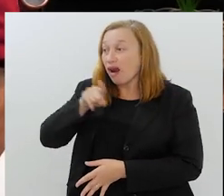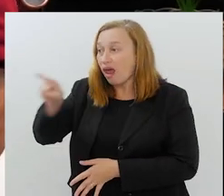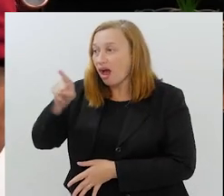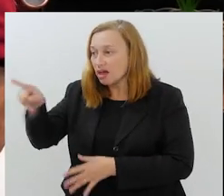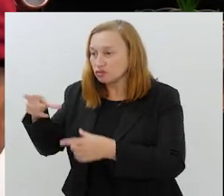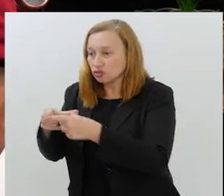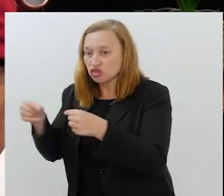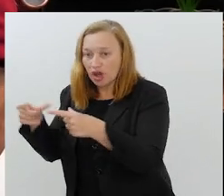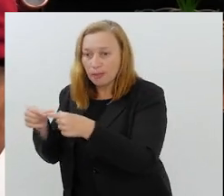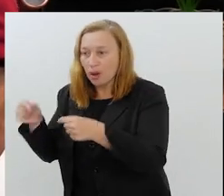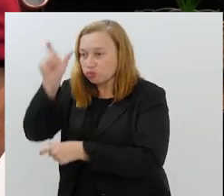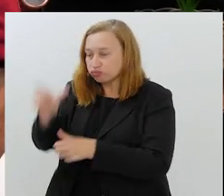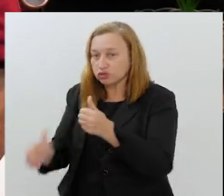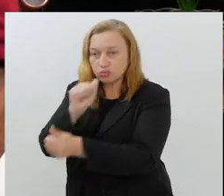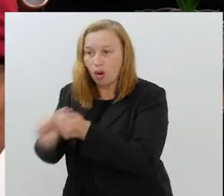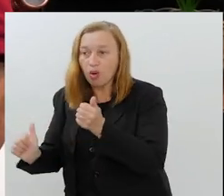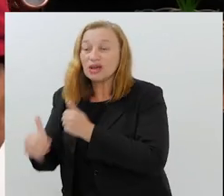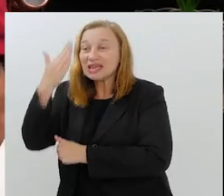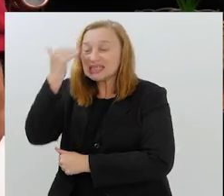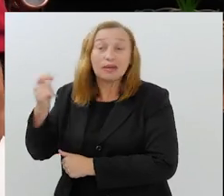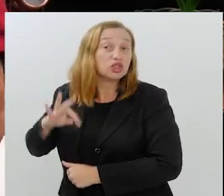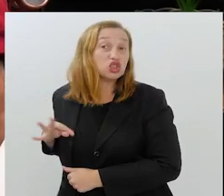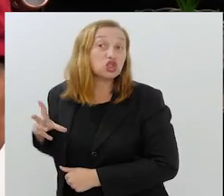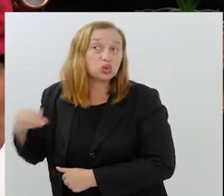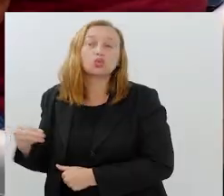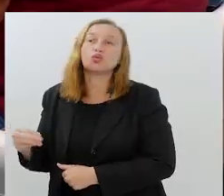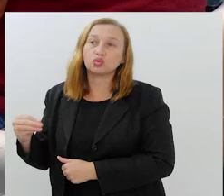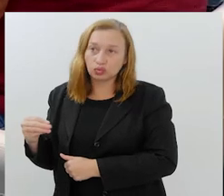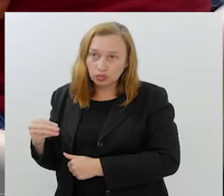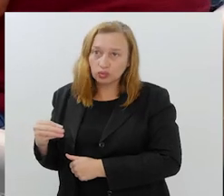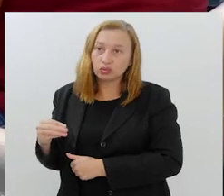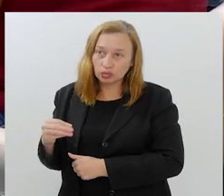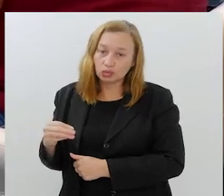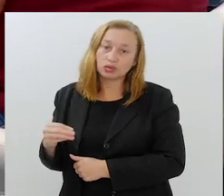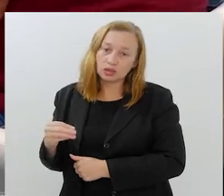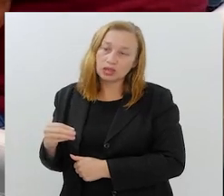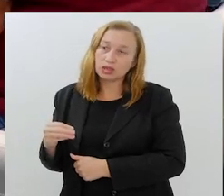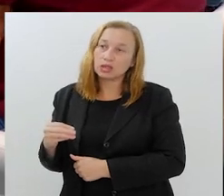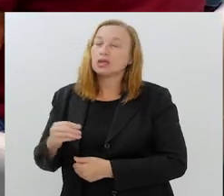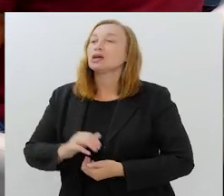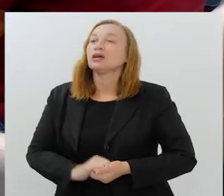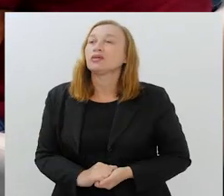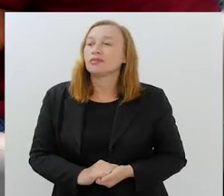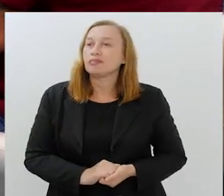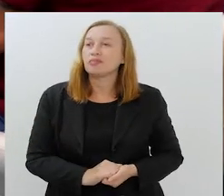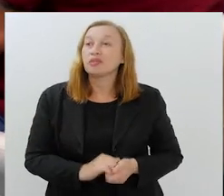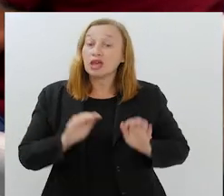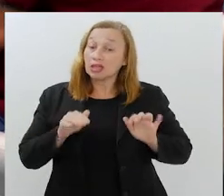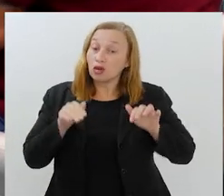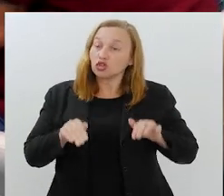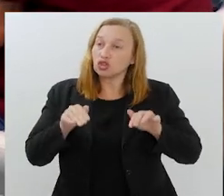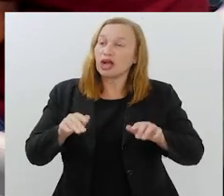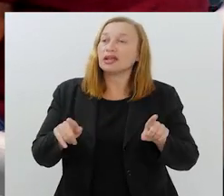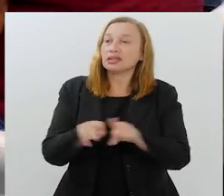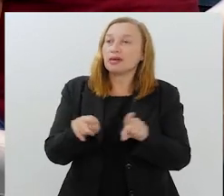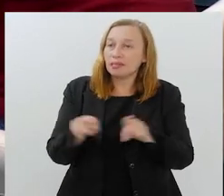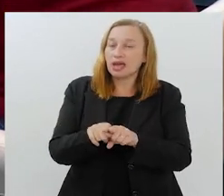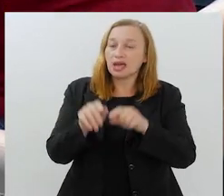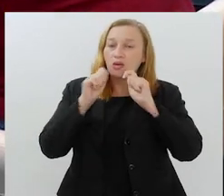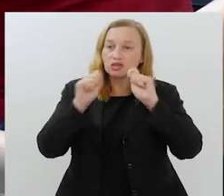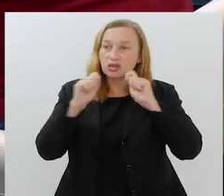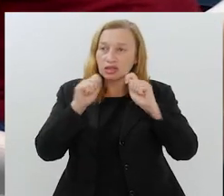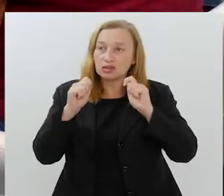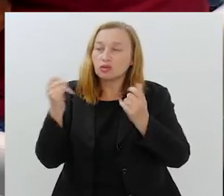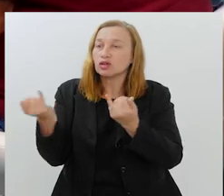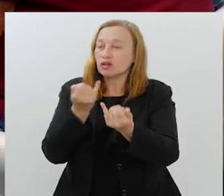mora lá em Tóquio, no Japão, ou lá na Austrália, do outro lado do mundo, na Oceania, fica sabendo. E o assessor de